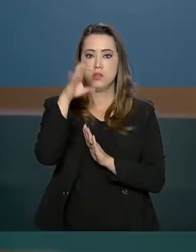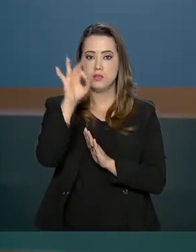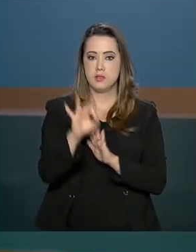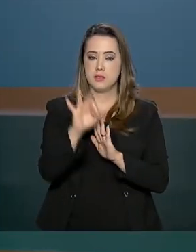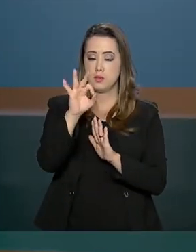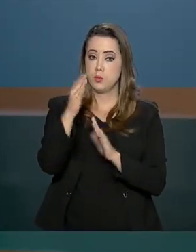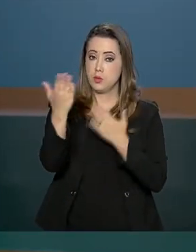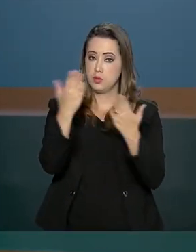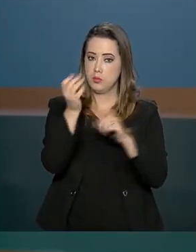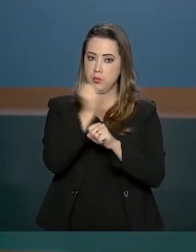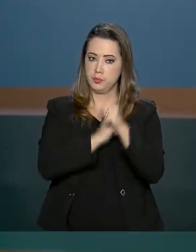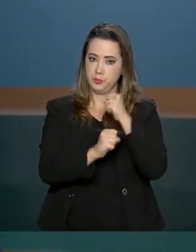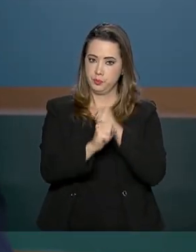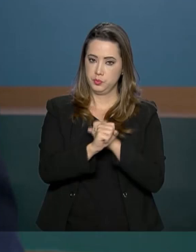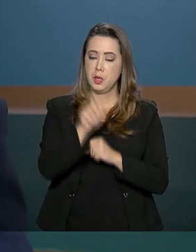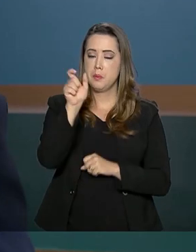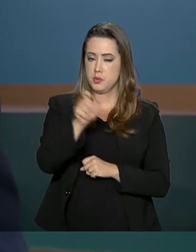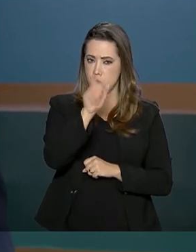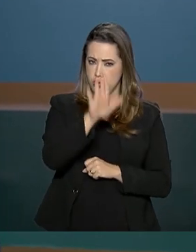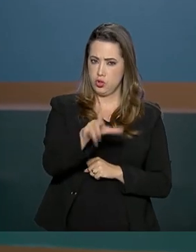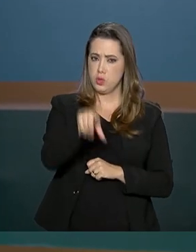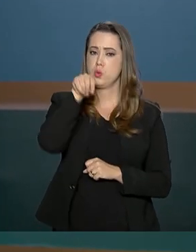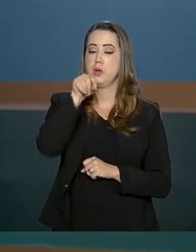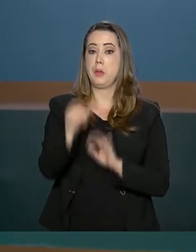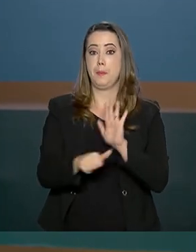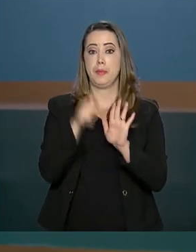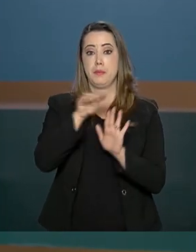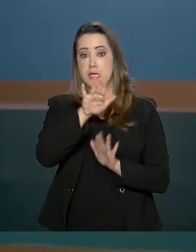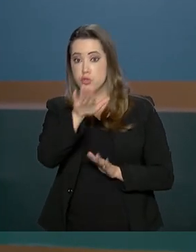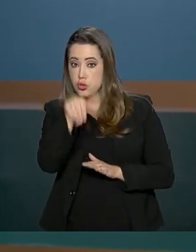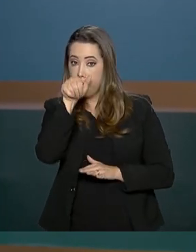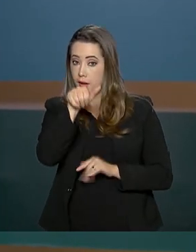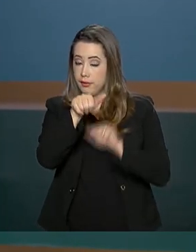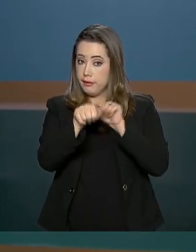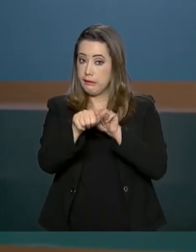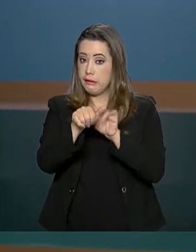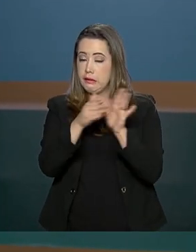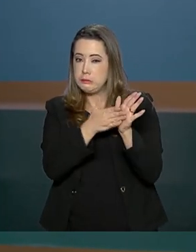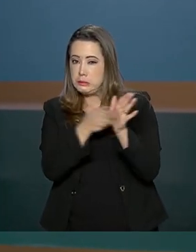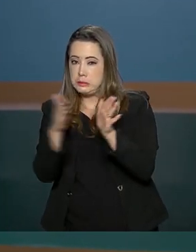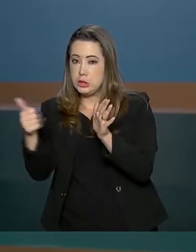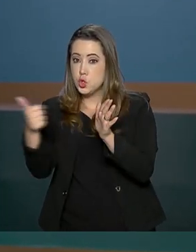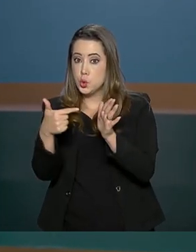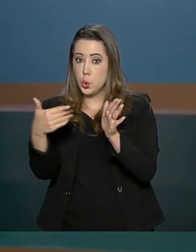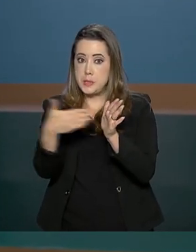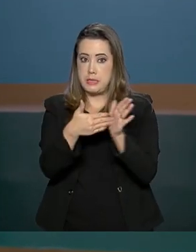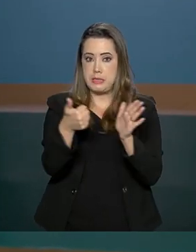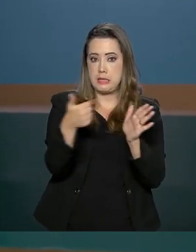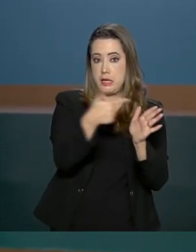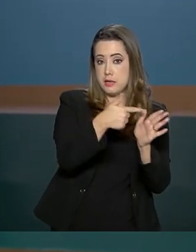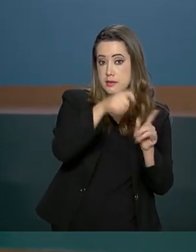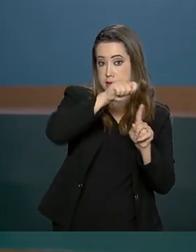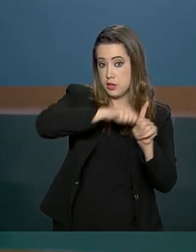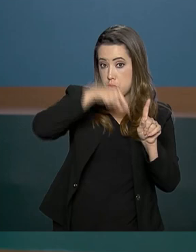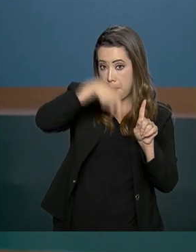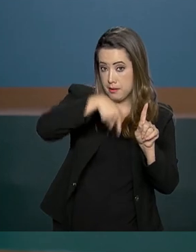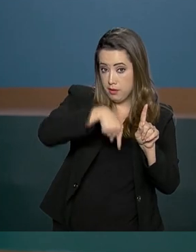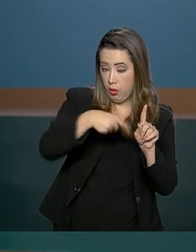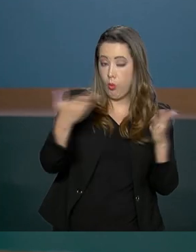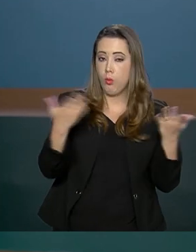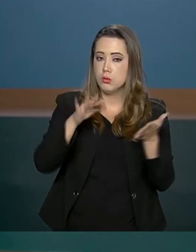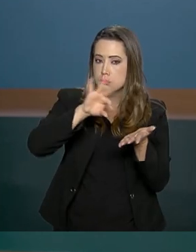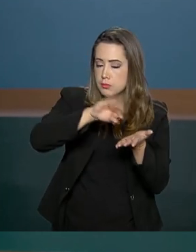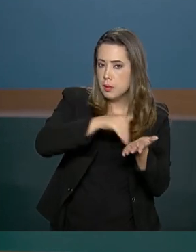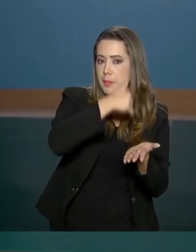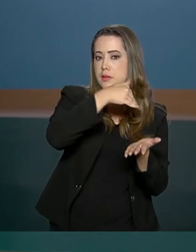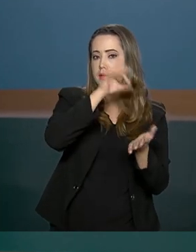Quem foi selecionado na primeira chamada tem entre os dias 12 e 17 deste mês para fazer a matrícula. Quem não for